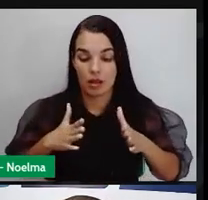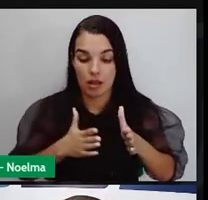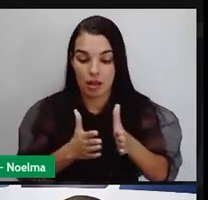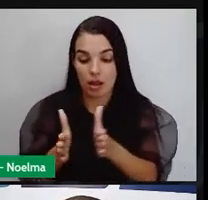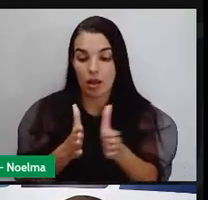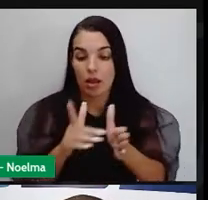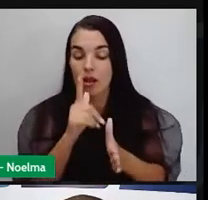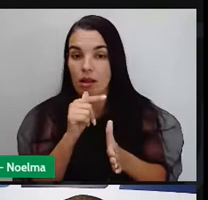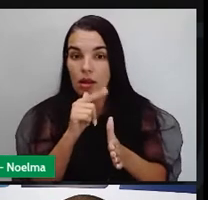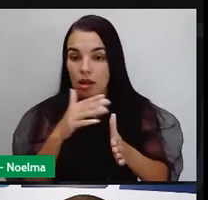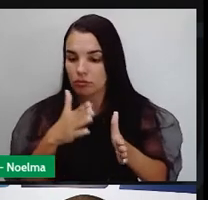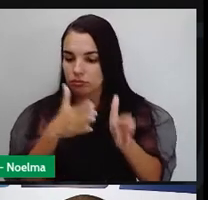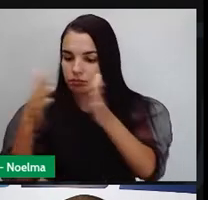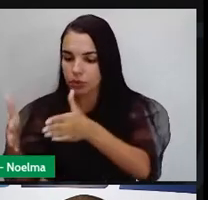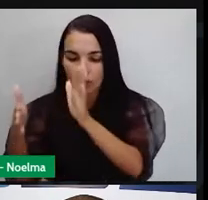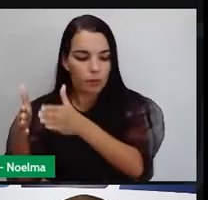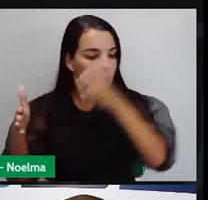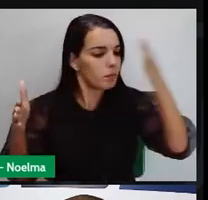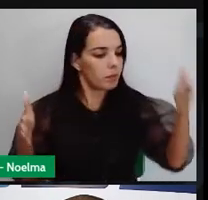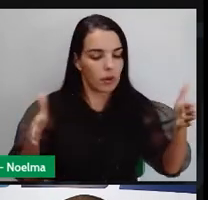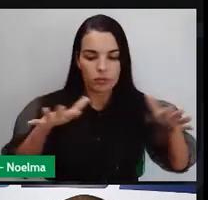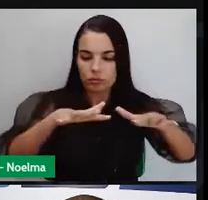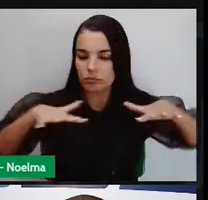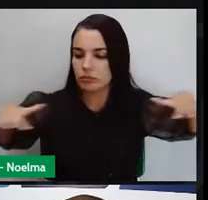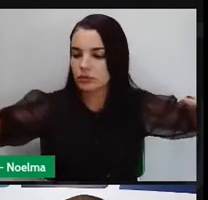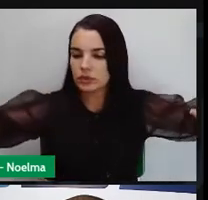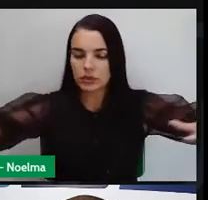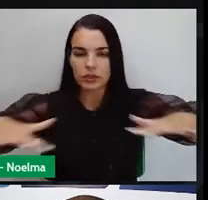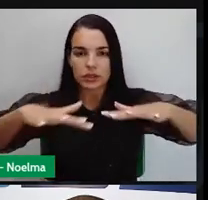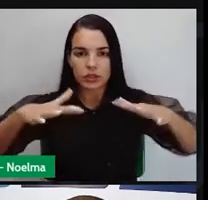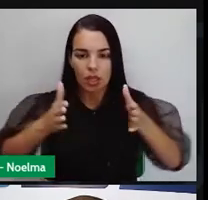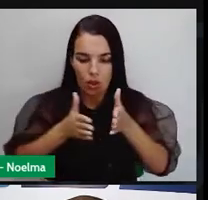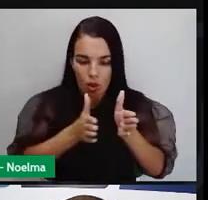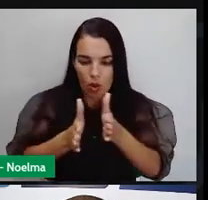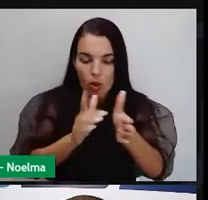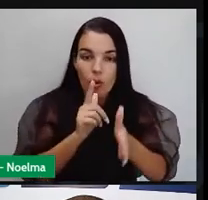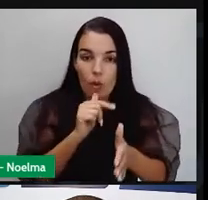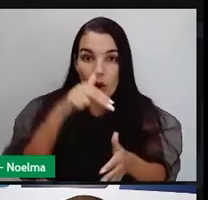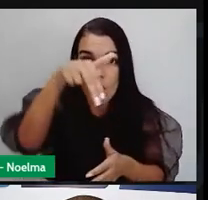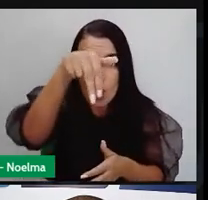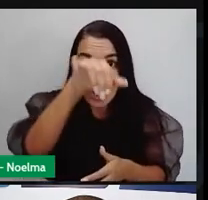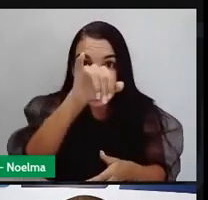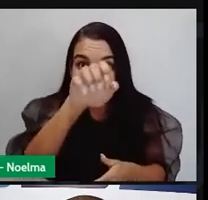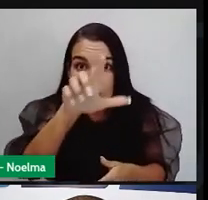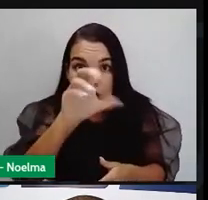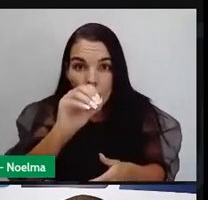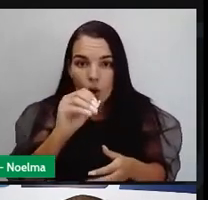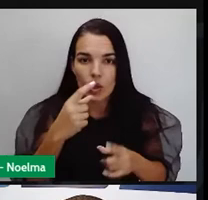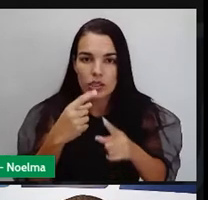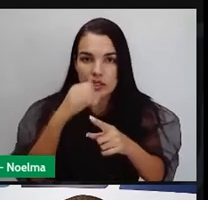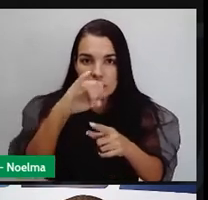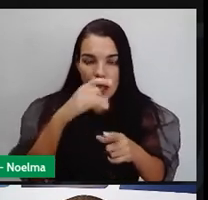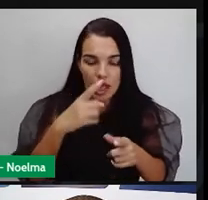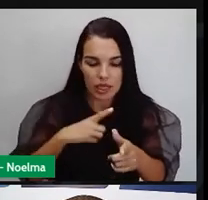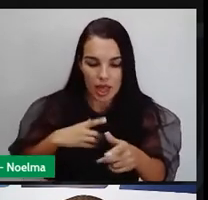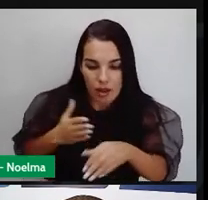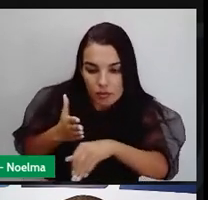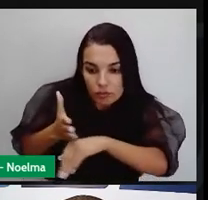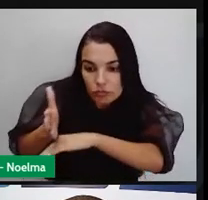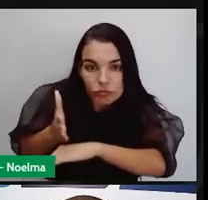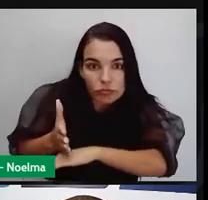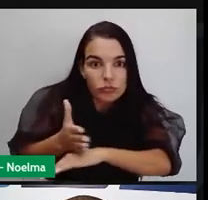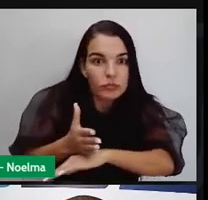Nilo, no entorno do rio Nilo, à medida que ele vai avançando, tem